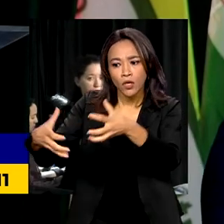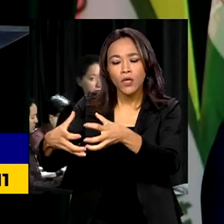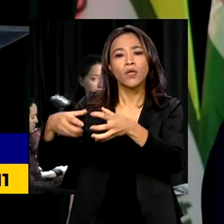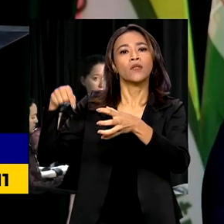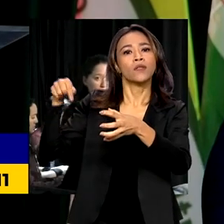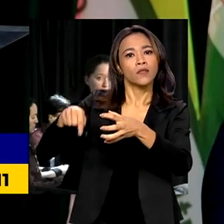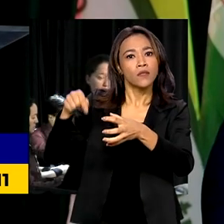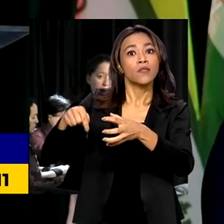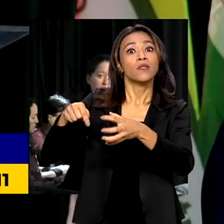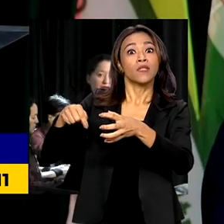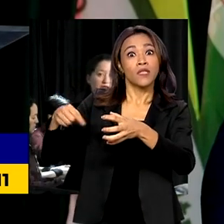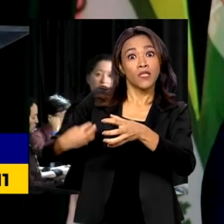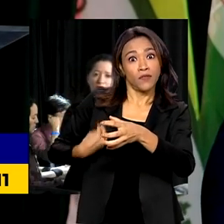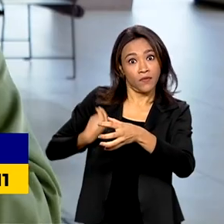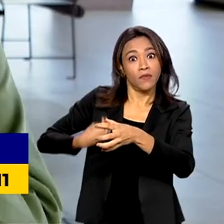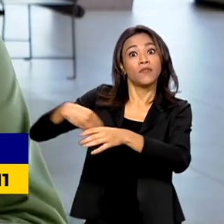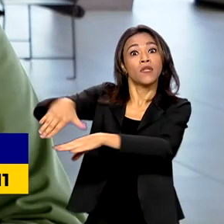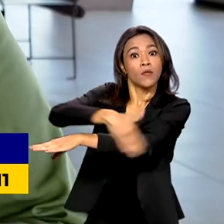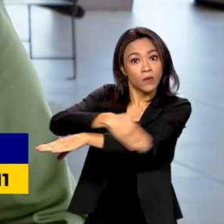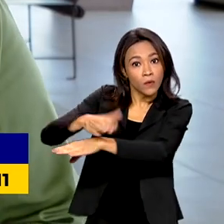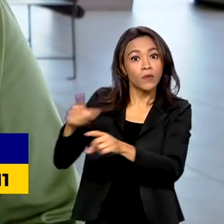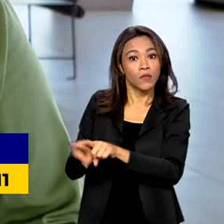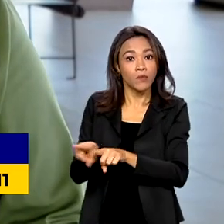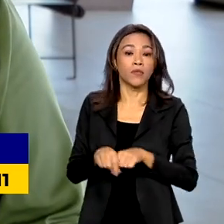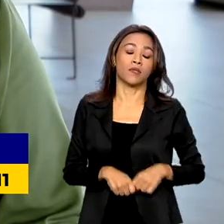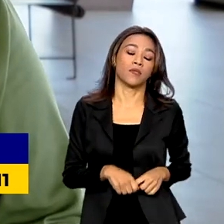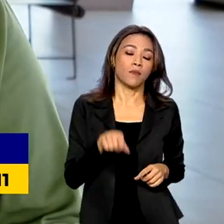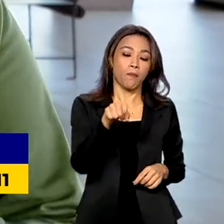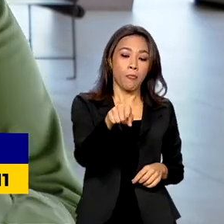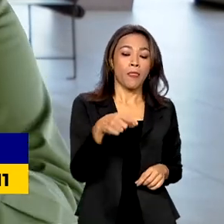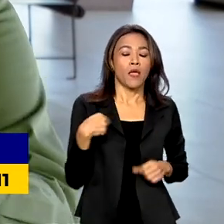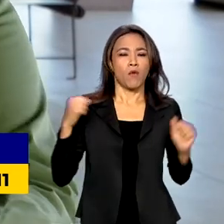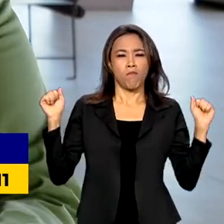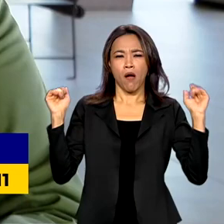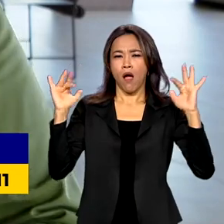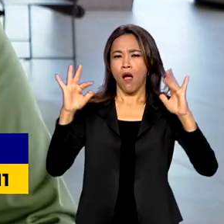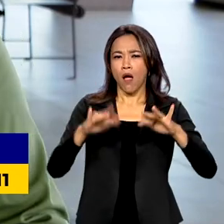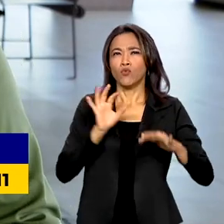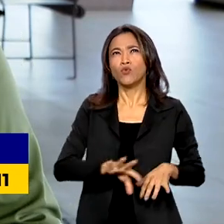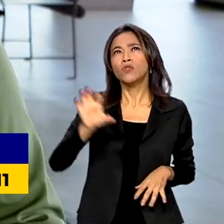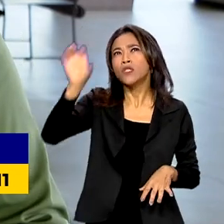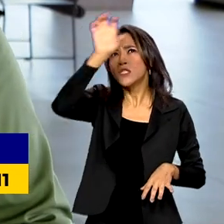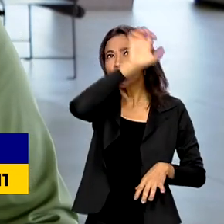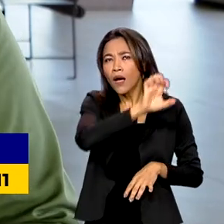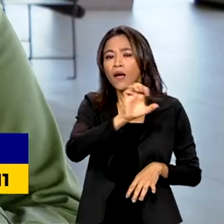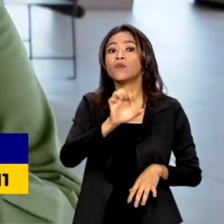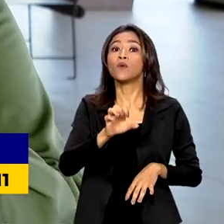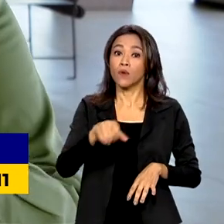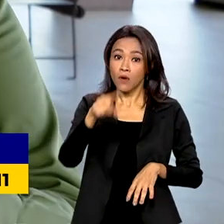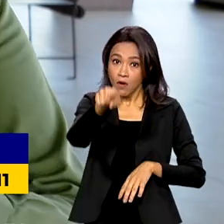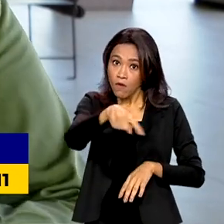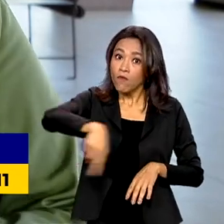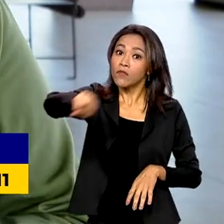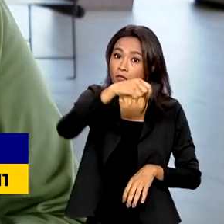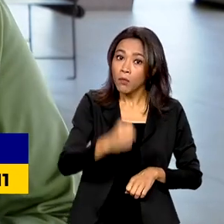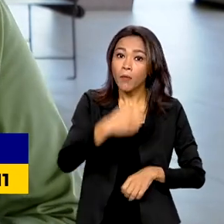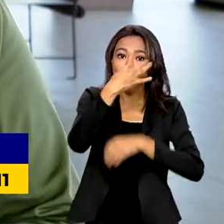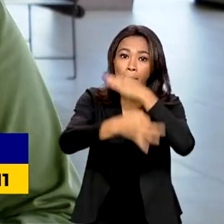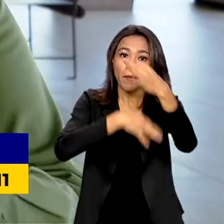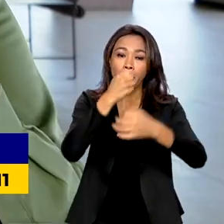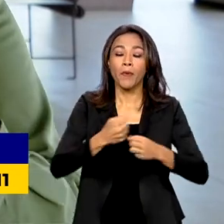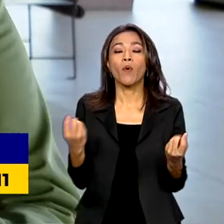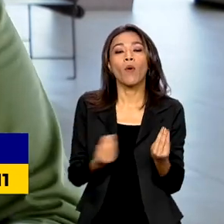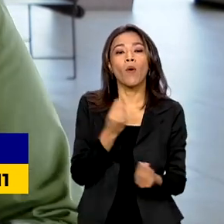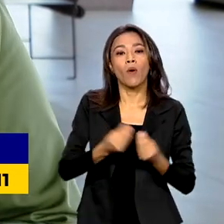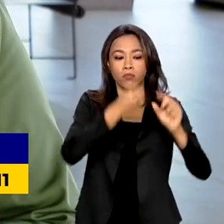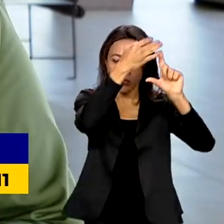em situação de rua. Além das plenárias estaduais, a população pode contribuir online pelo site